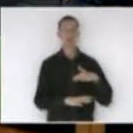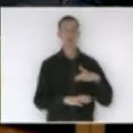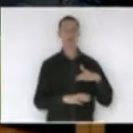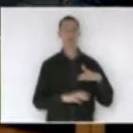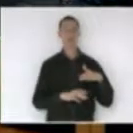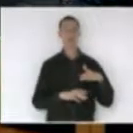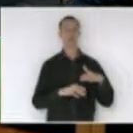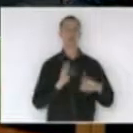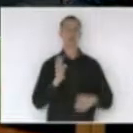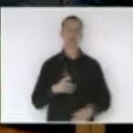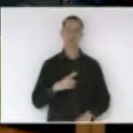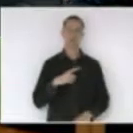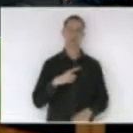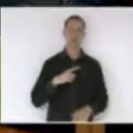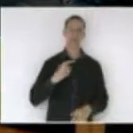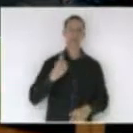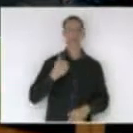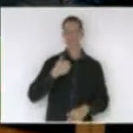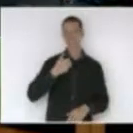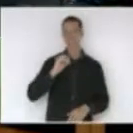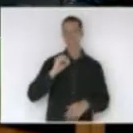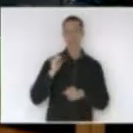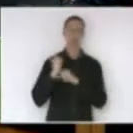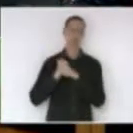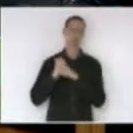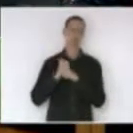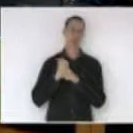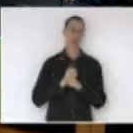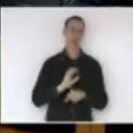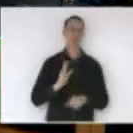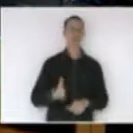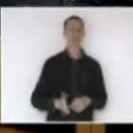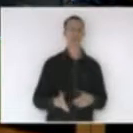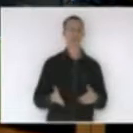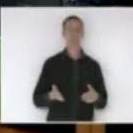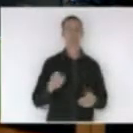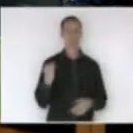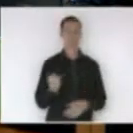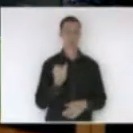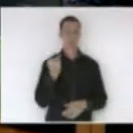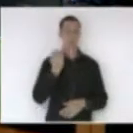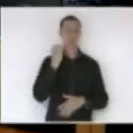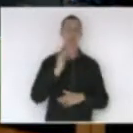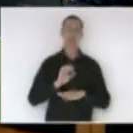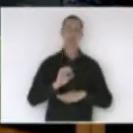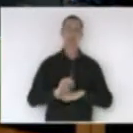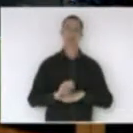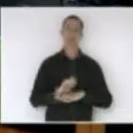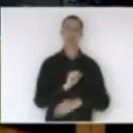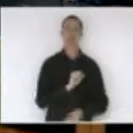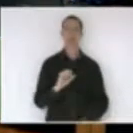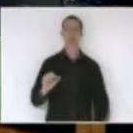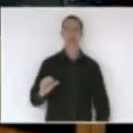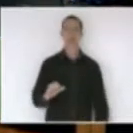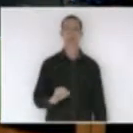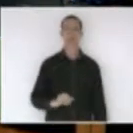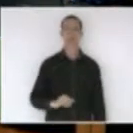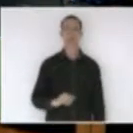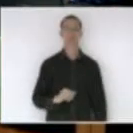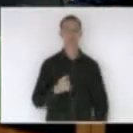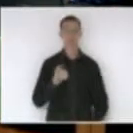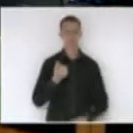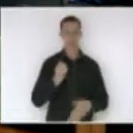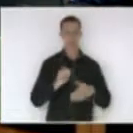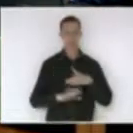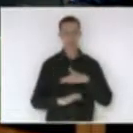existe há mais de 10 anos e tem sido importante para o nosso Estado. São recursos que são investidos em